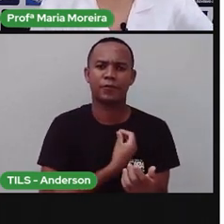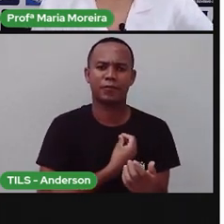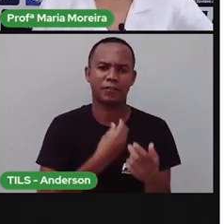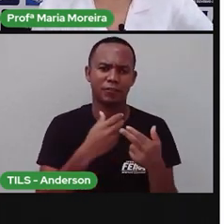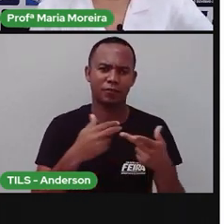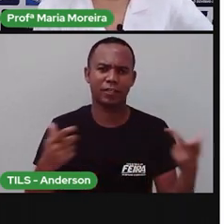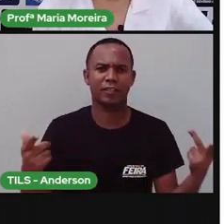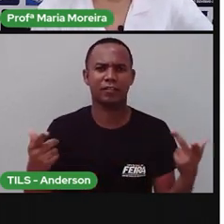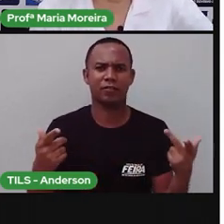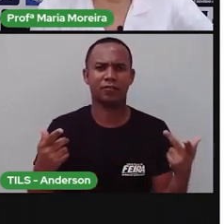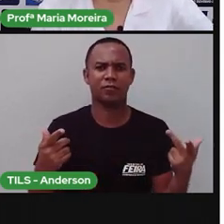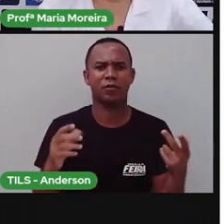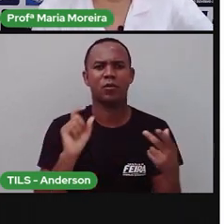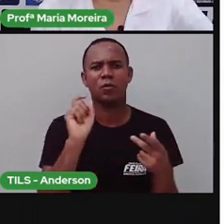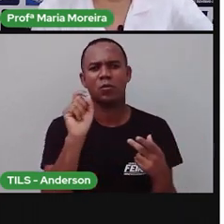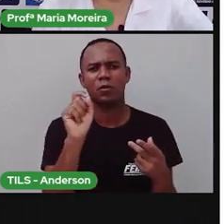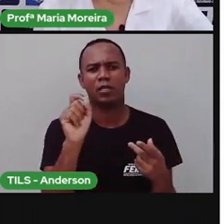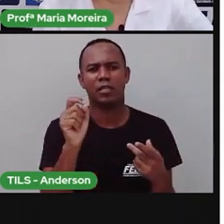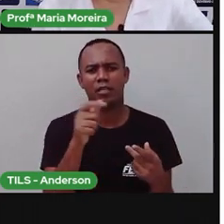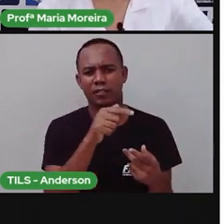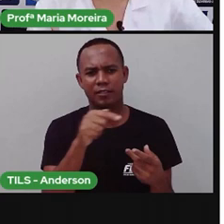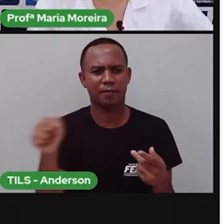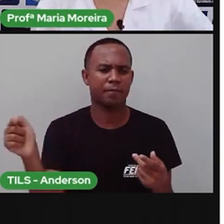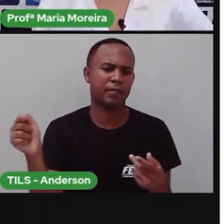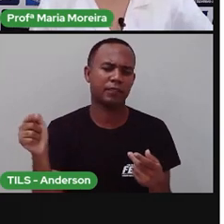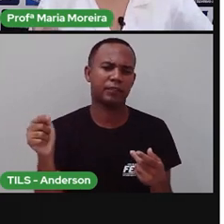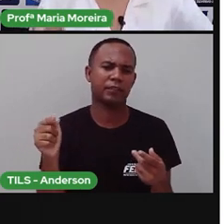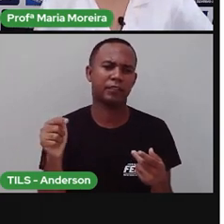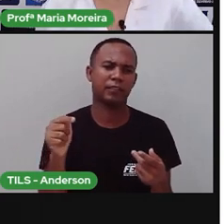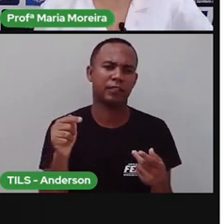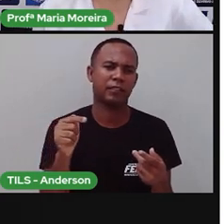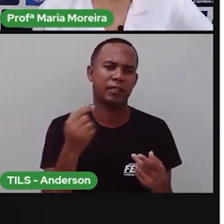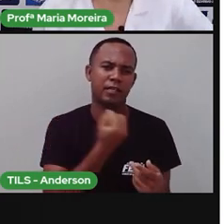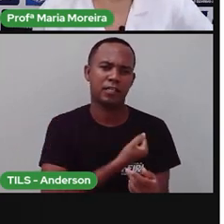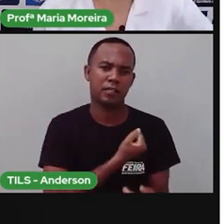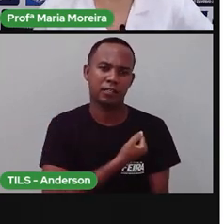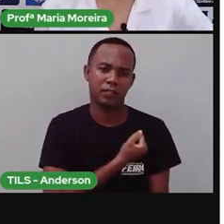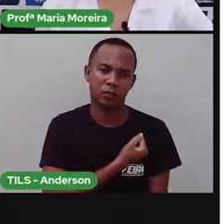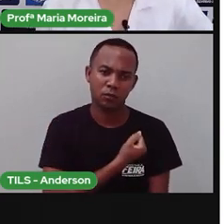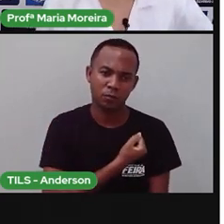continuar com o nosso tema aí da semana, hoje aula 44,